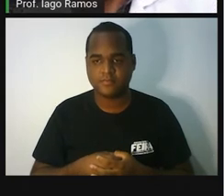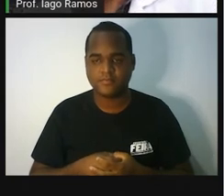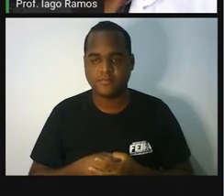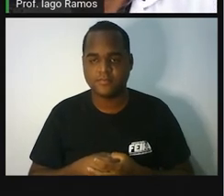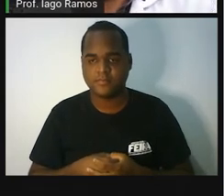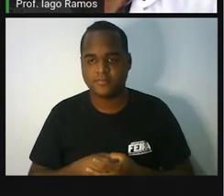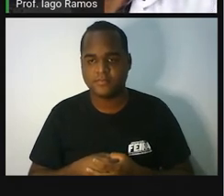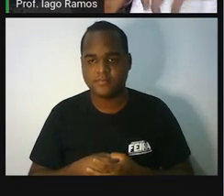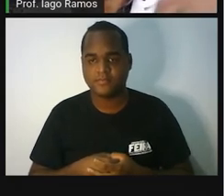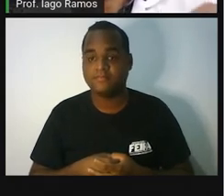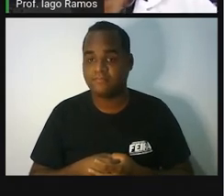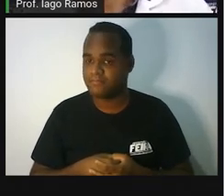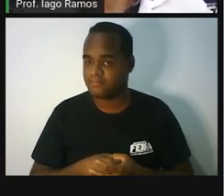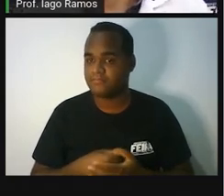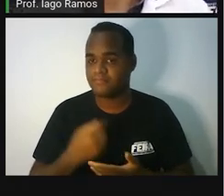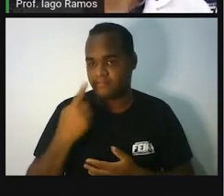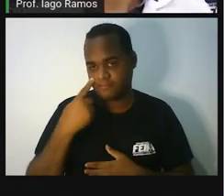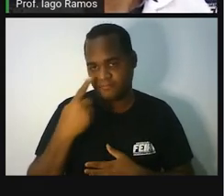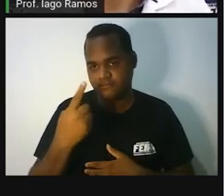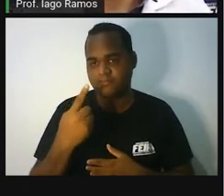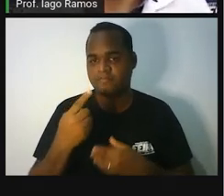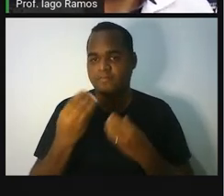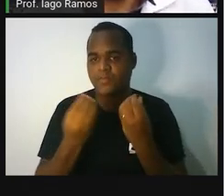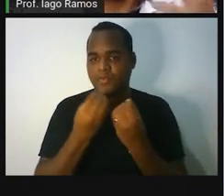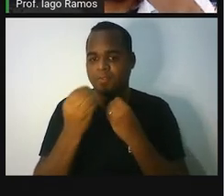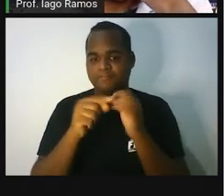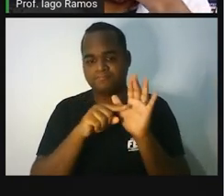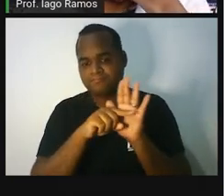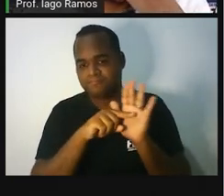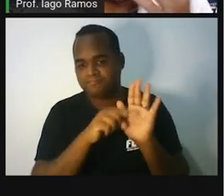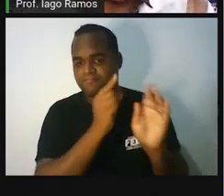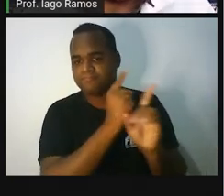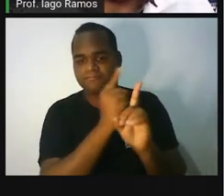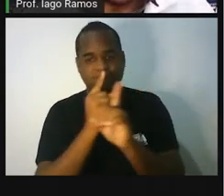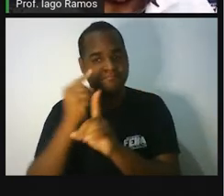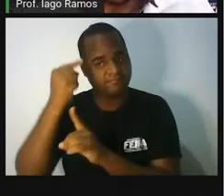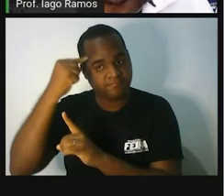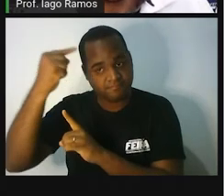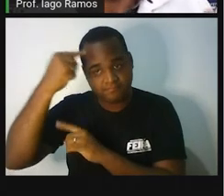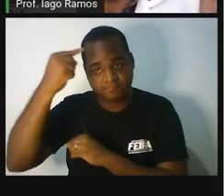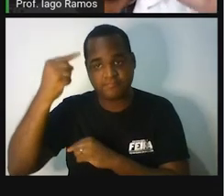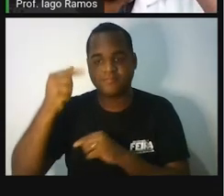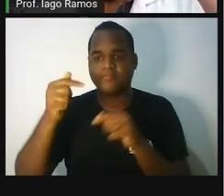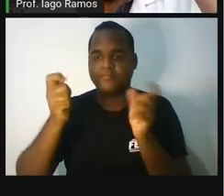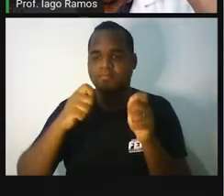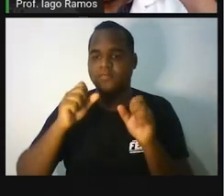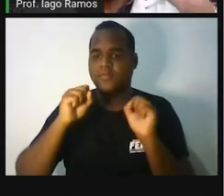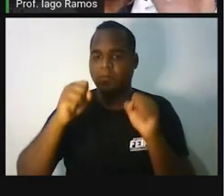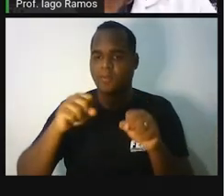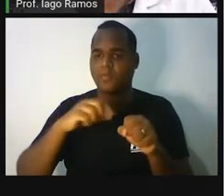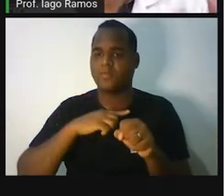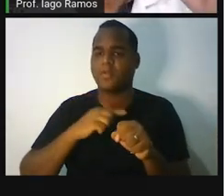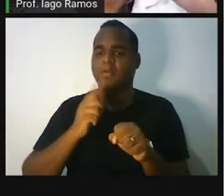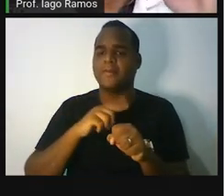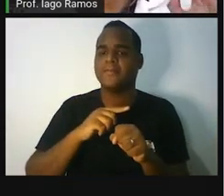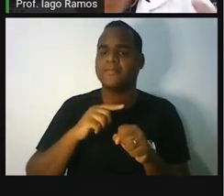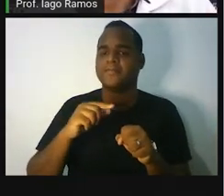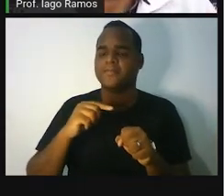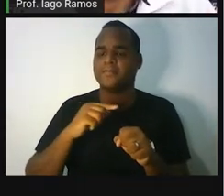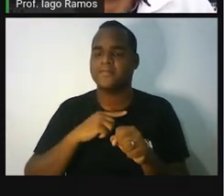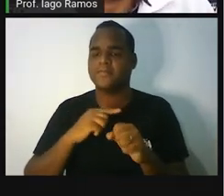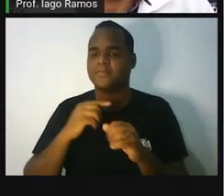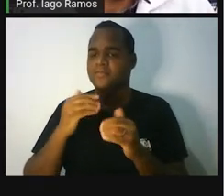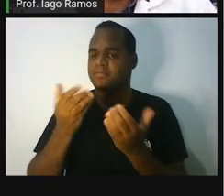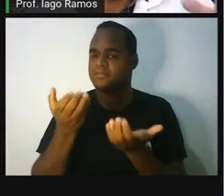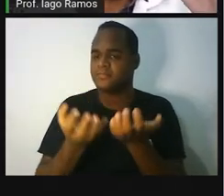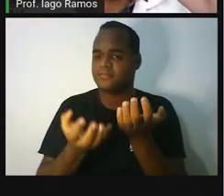E aí a gente vai aqui organizar as ideias do que a gente viu até essa etapa. Quando você começa a entender